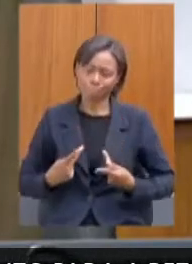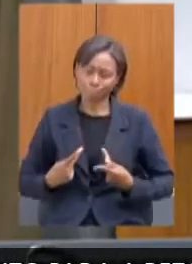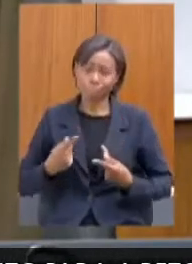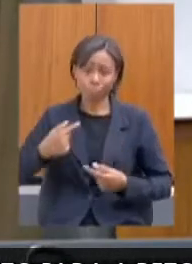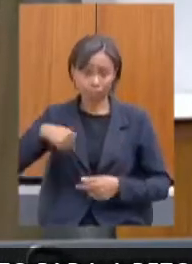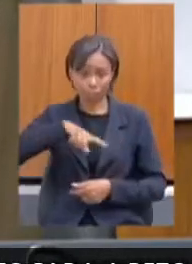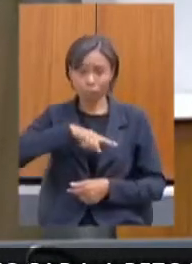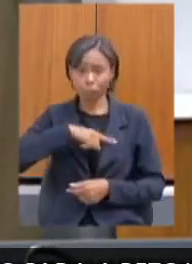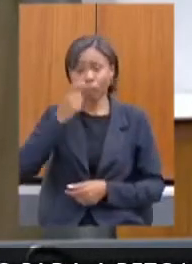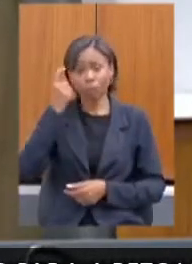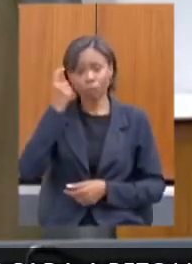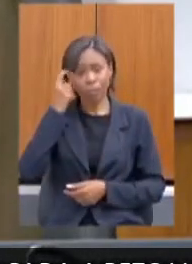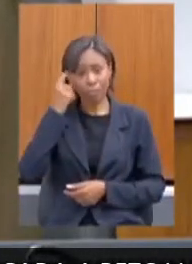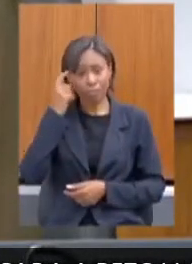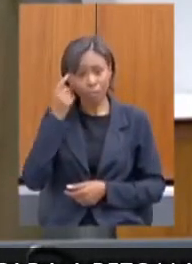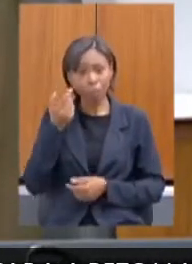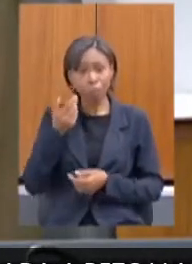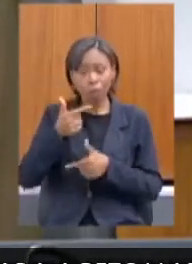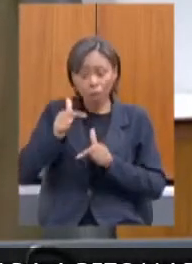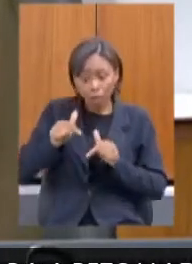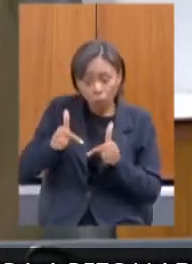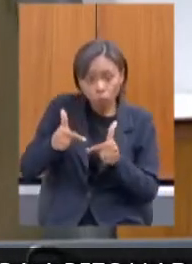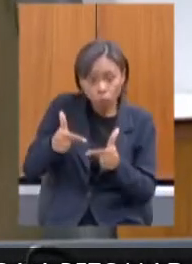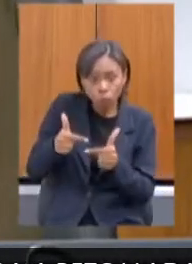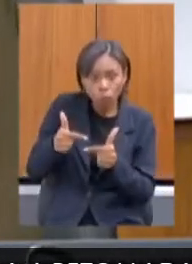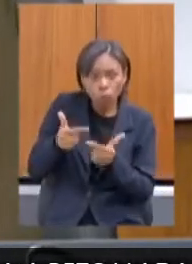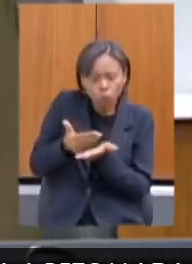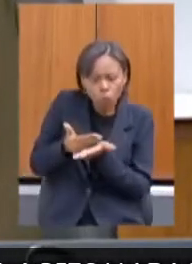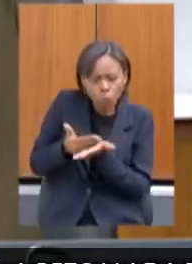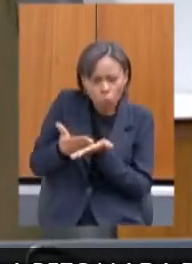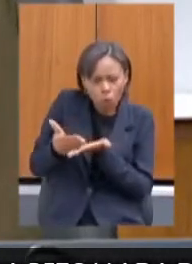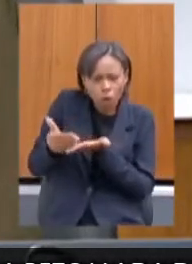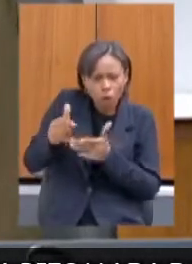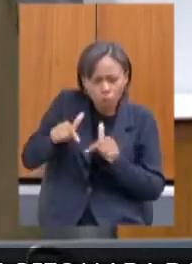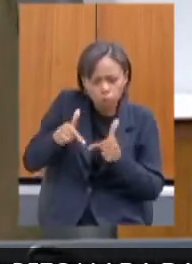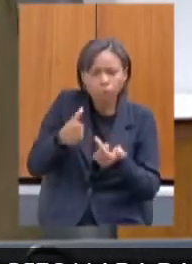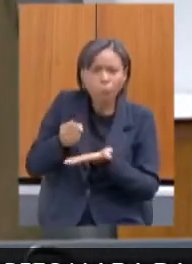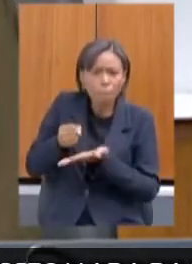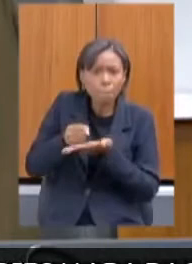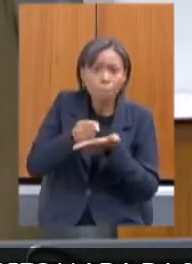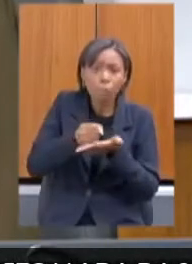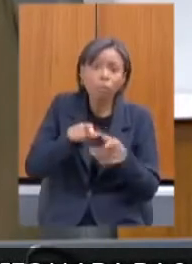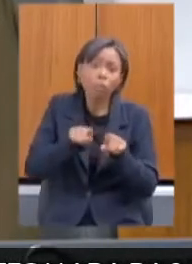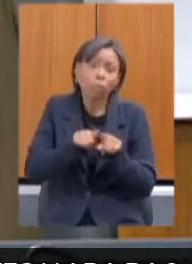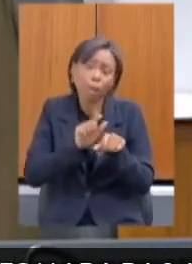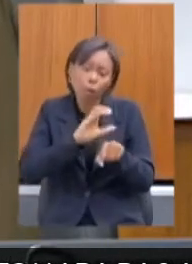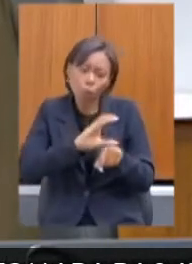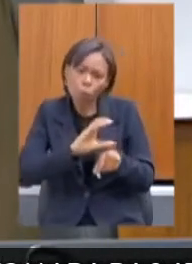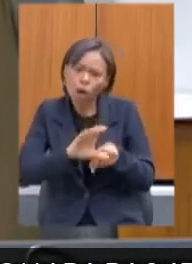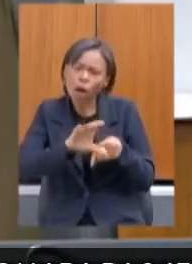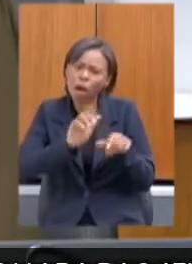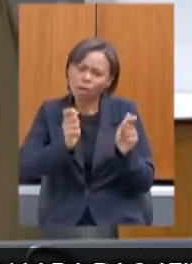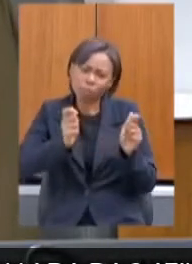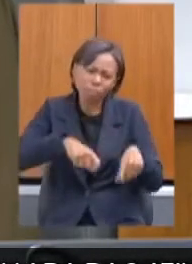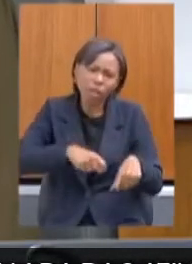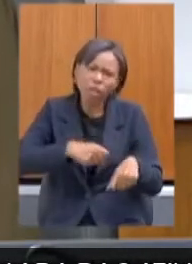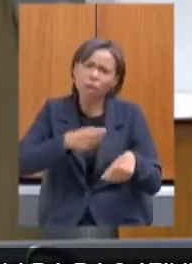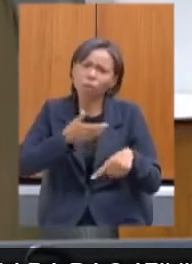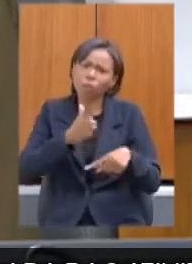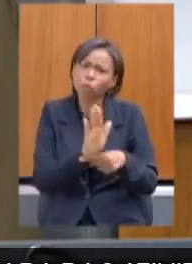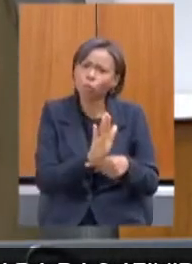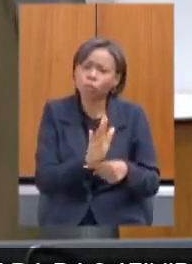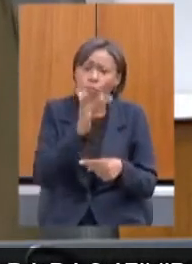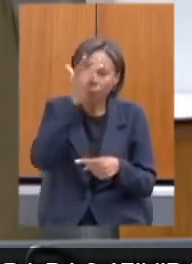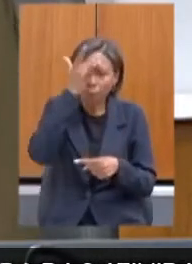iniciais de apoio, mas ações de geração e capacitação para essa pessoa ter seu próprio emprego, que isso que dá